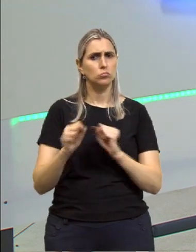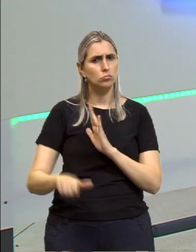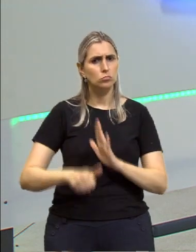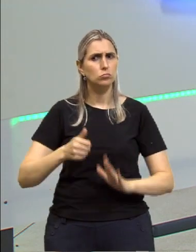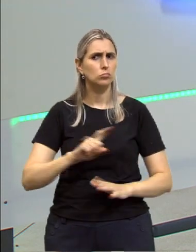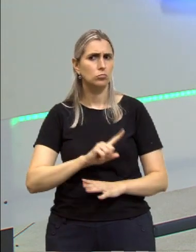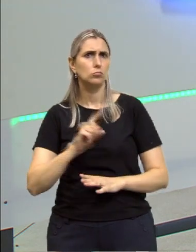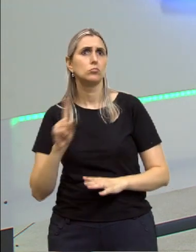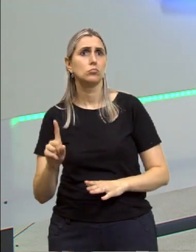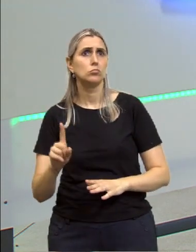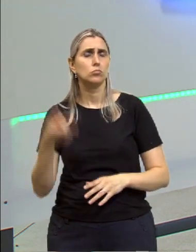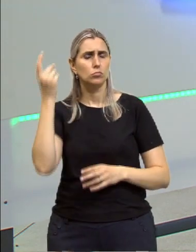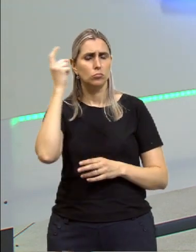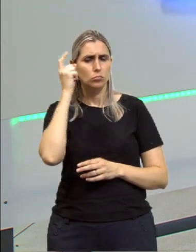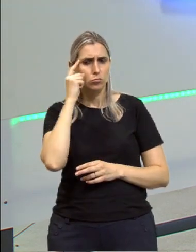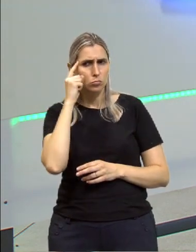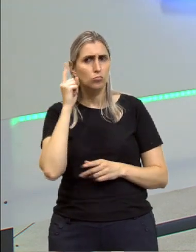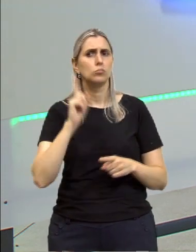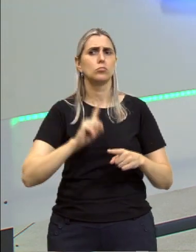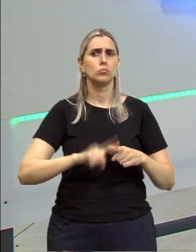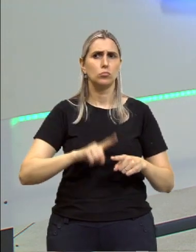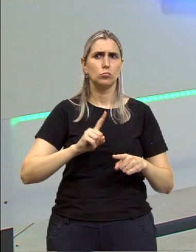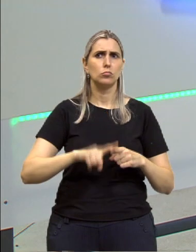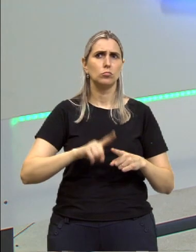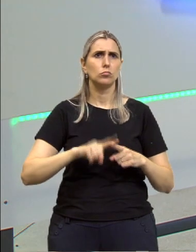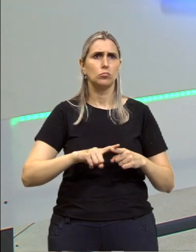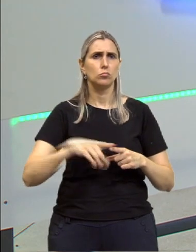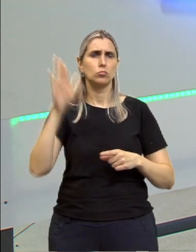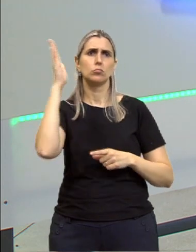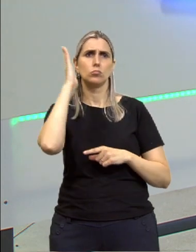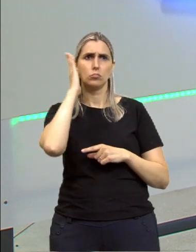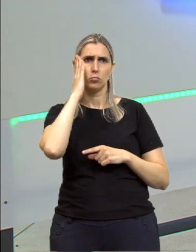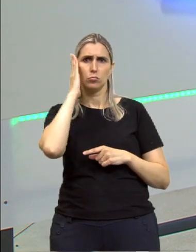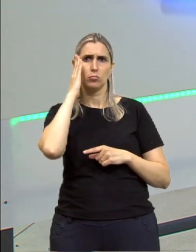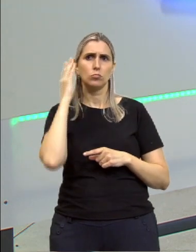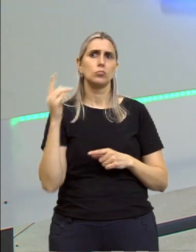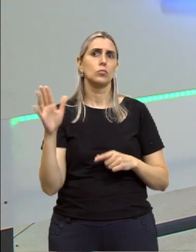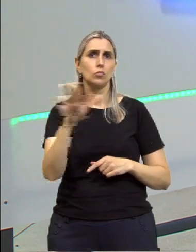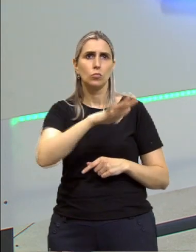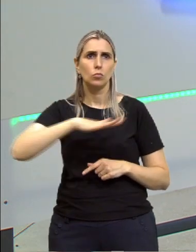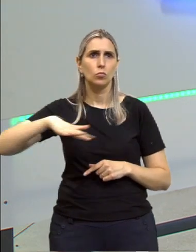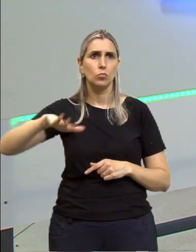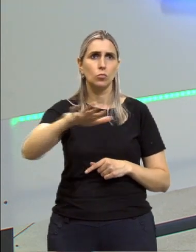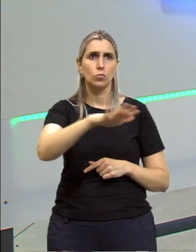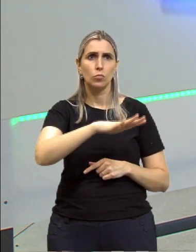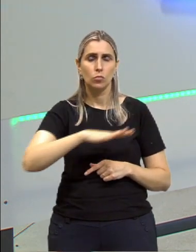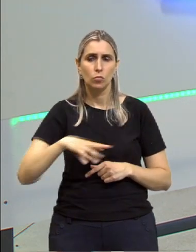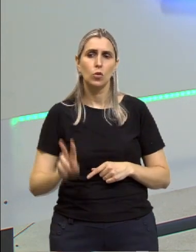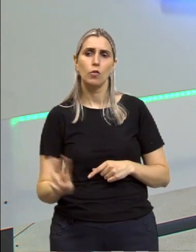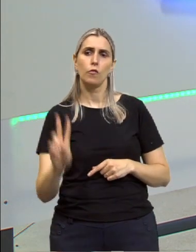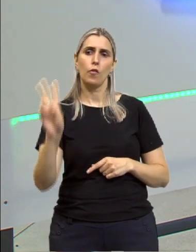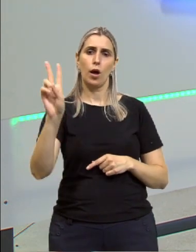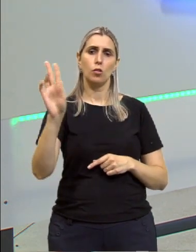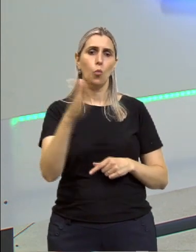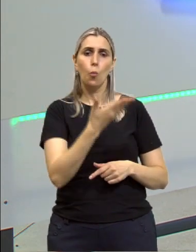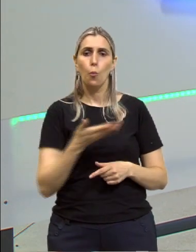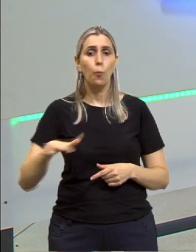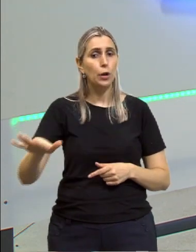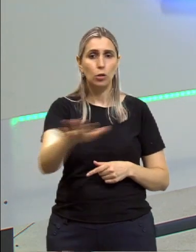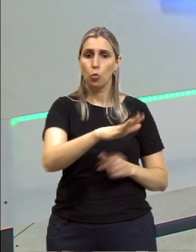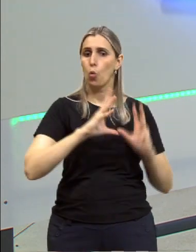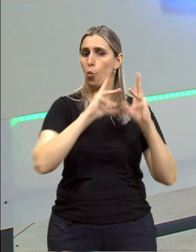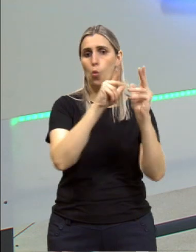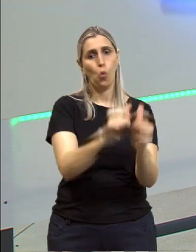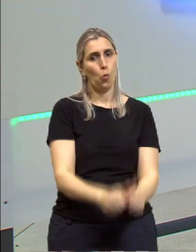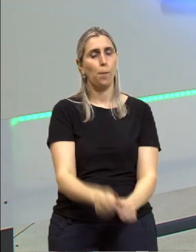melhor ou não. Eu vou pensar, porque é um saber universalmente válido. Se ele é universalmente válido,